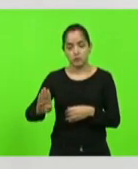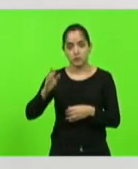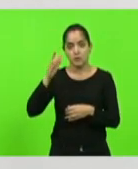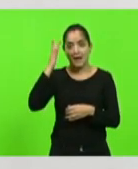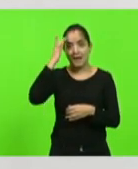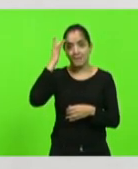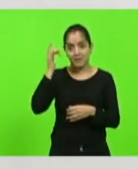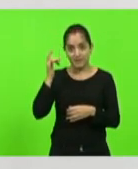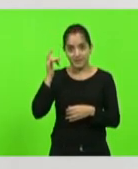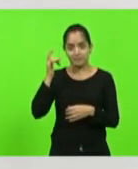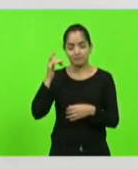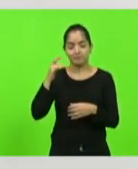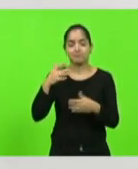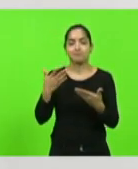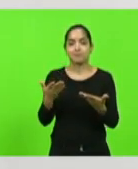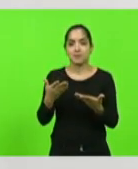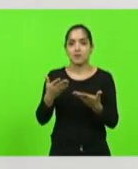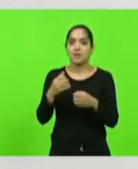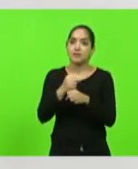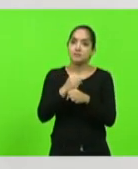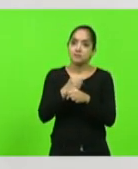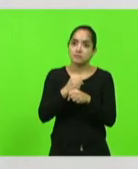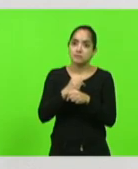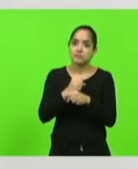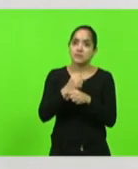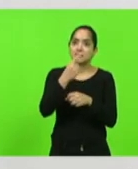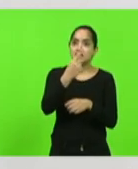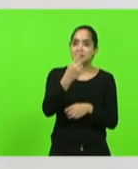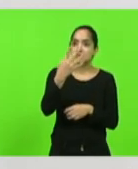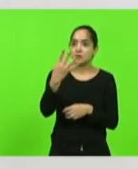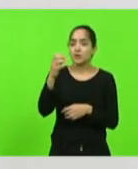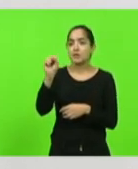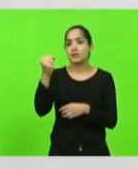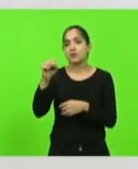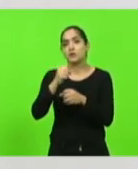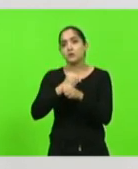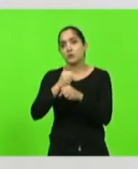que vai completar 148 anos